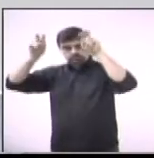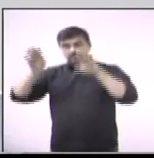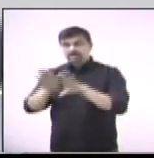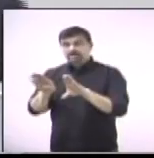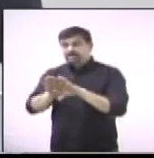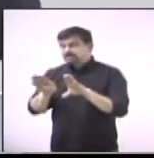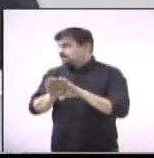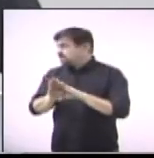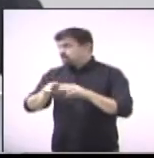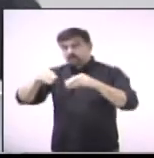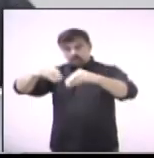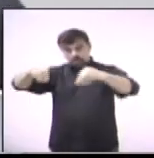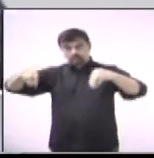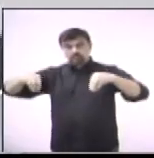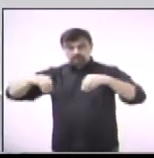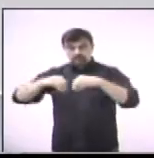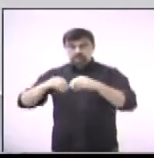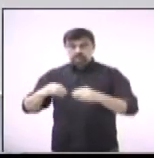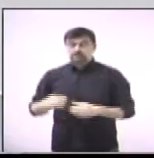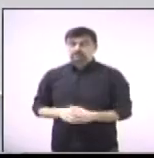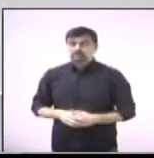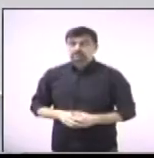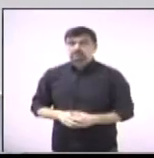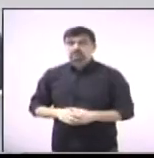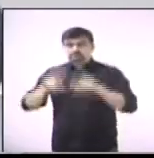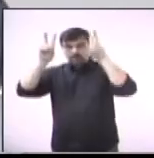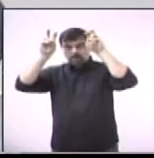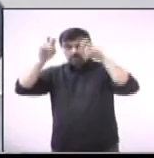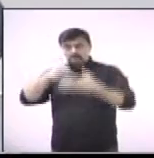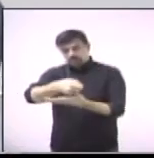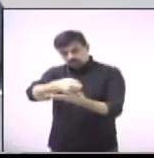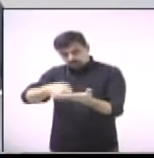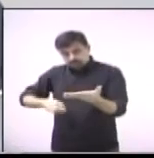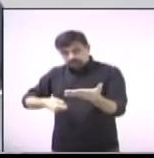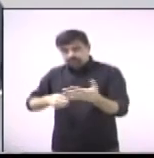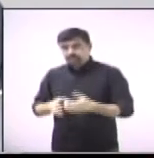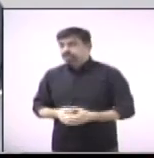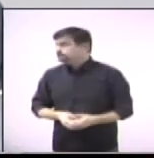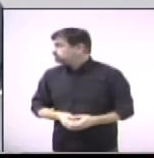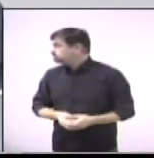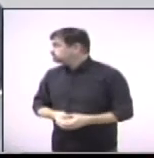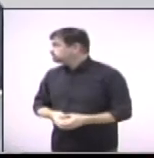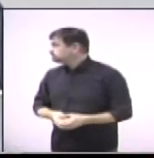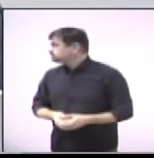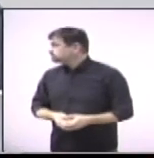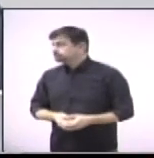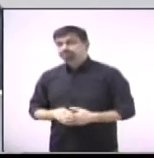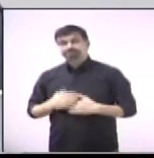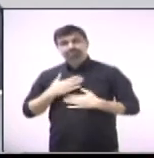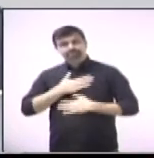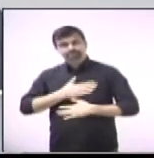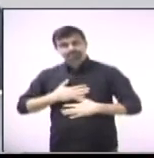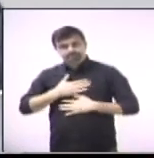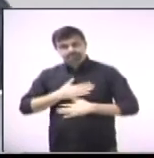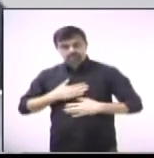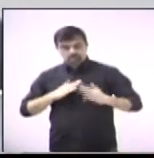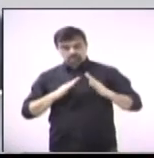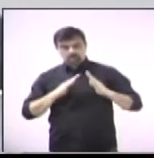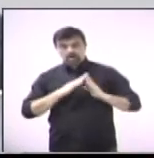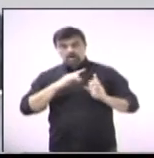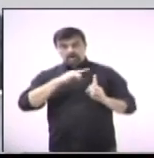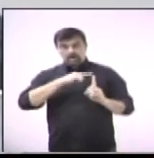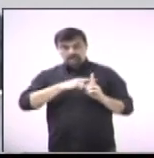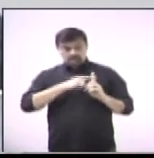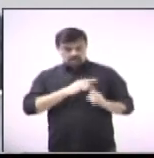o vereador Danilo Barros pela moção de congrueração à paróquia Sagrado